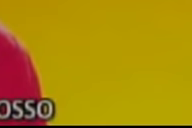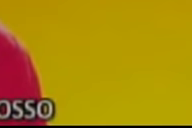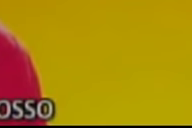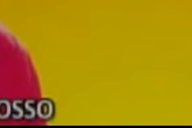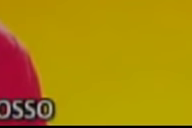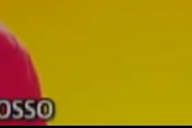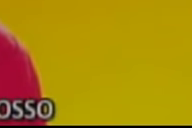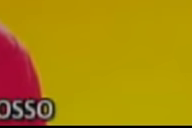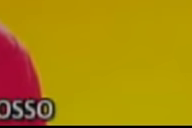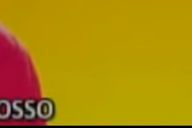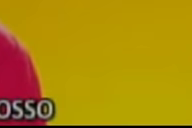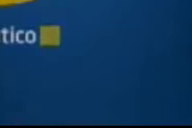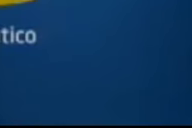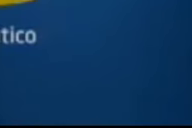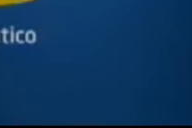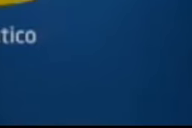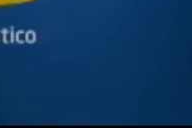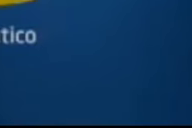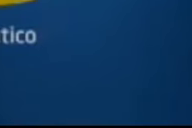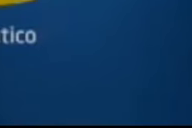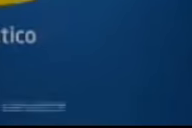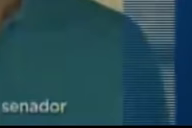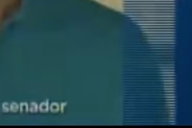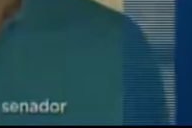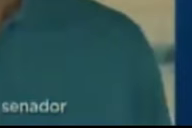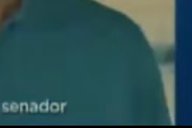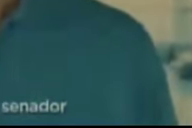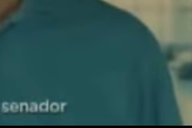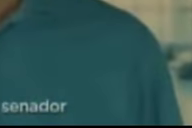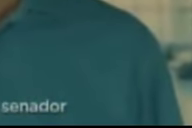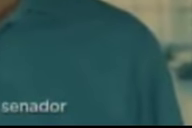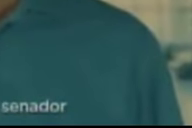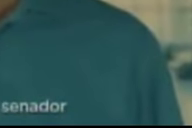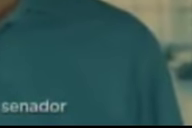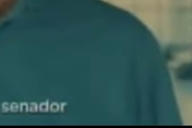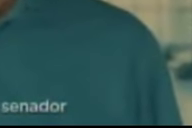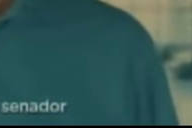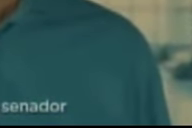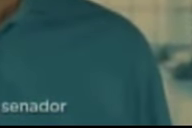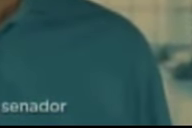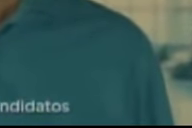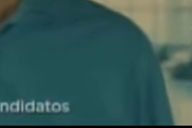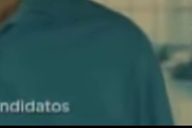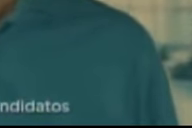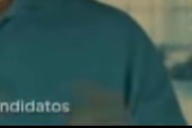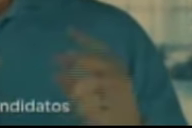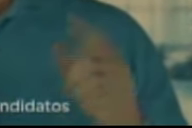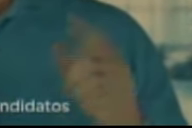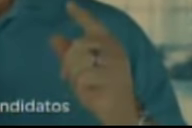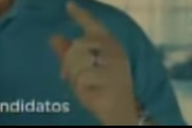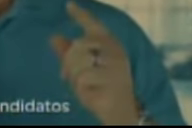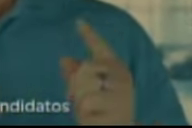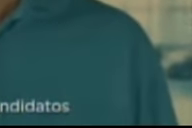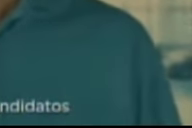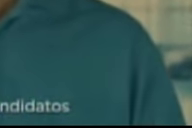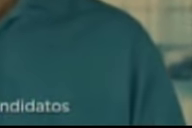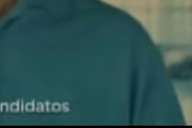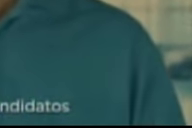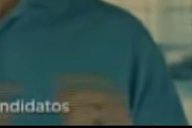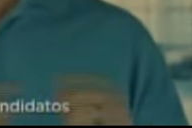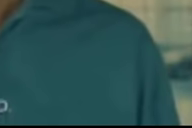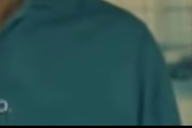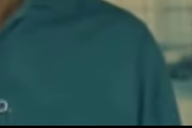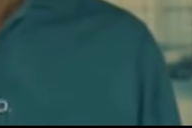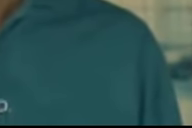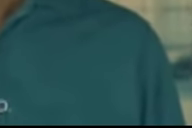por Mato Grosso. Olá, eu sou o Favro, candidato a senador. E quero pedir o seu voto aos